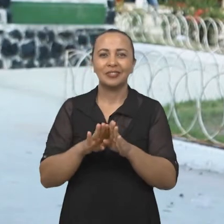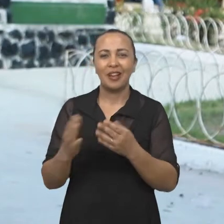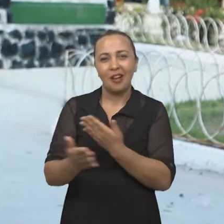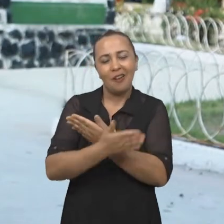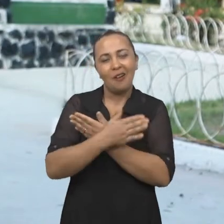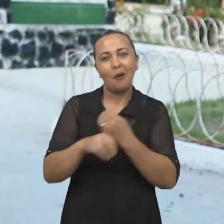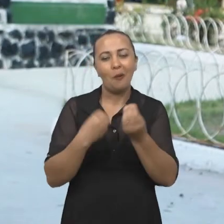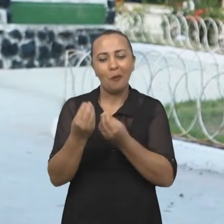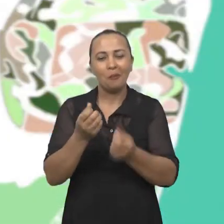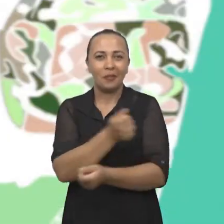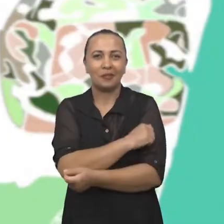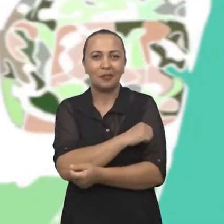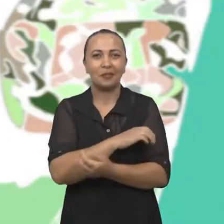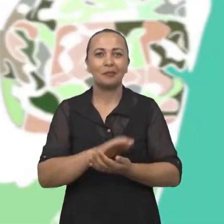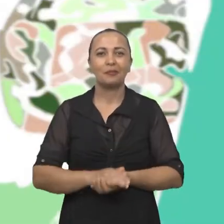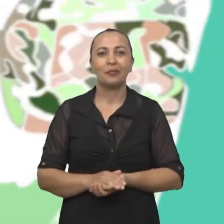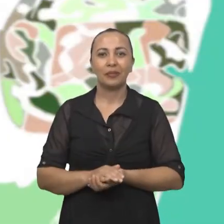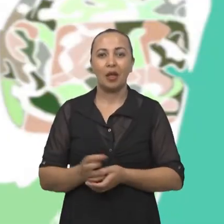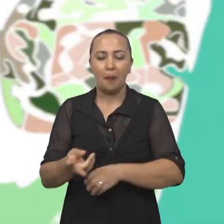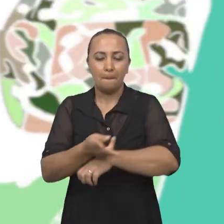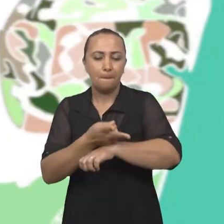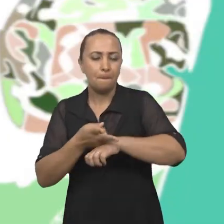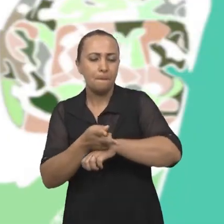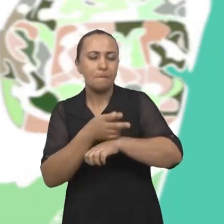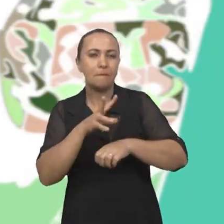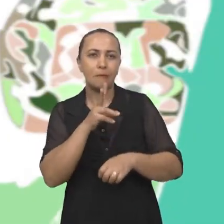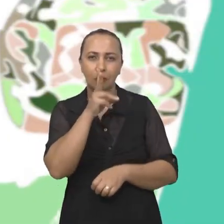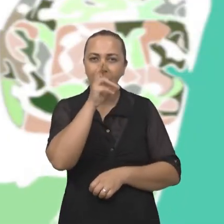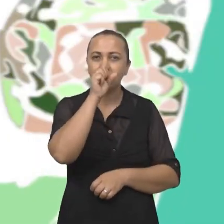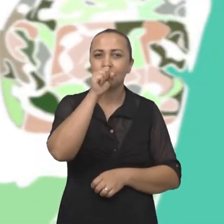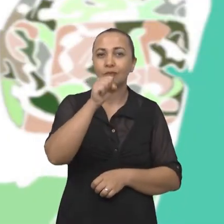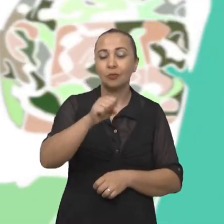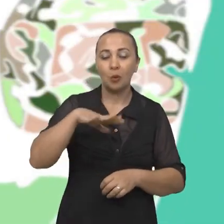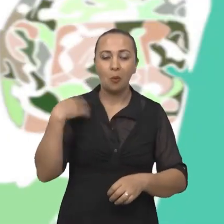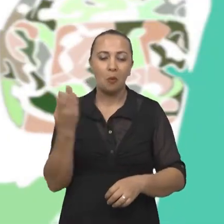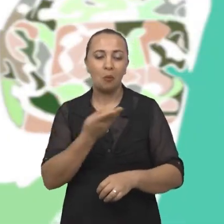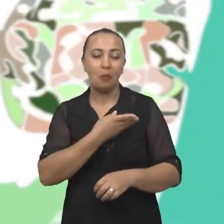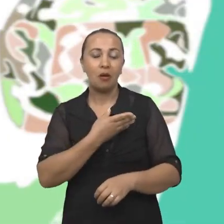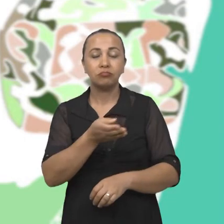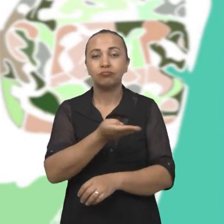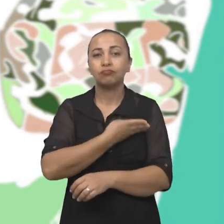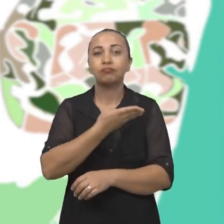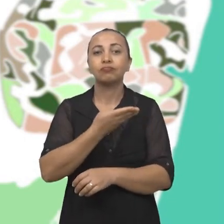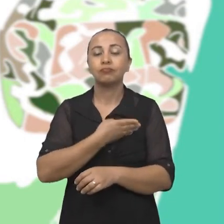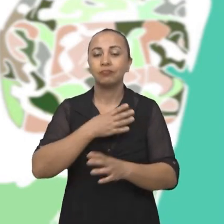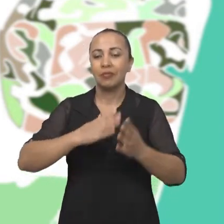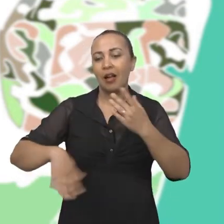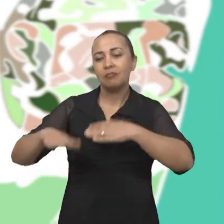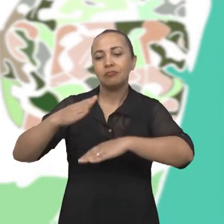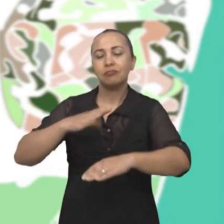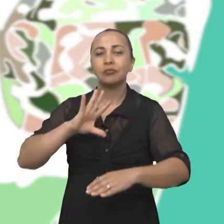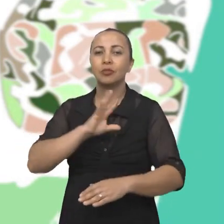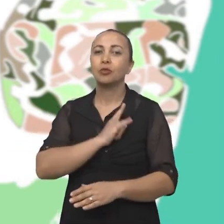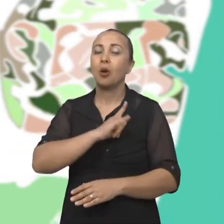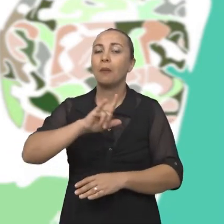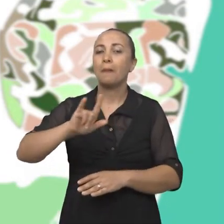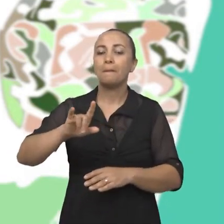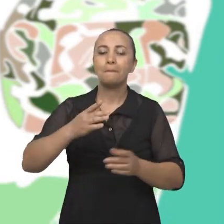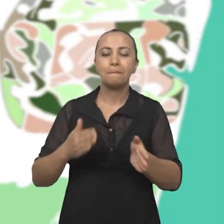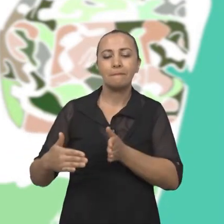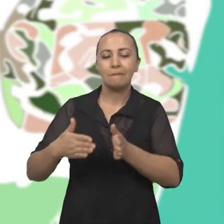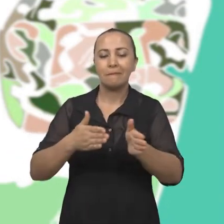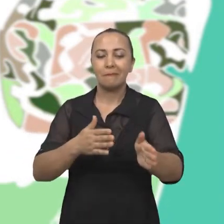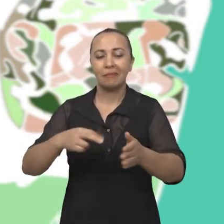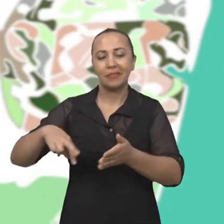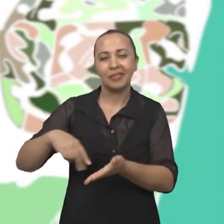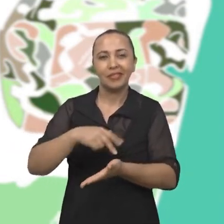como estudante. Procuro fortalecer todos os meus aliados com a magia do amor. Sempre trilhando em